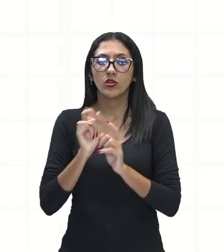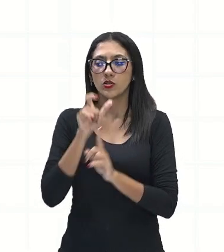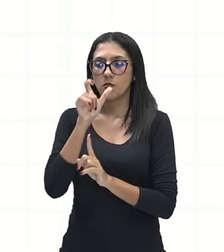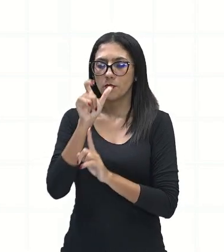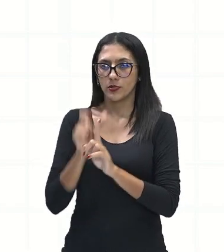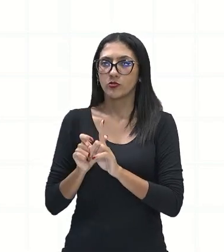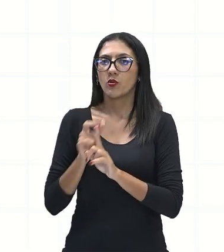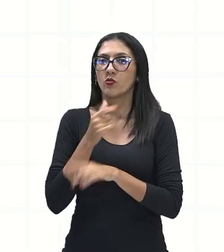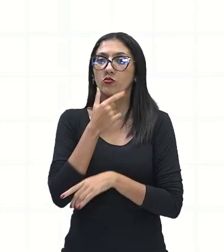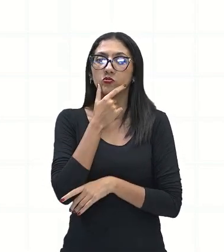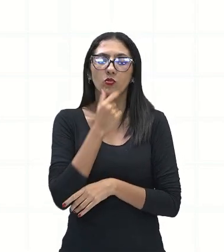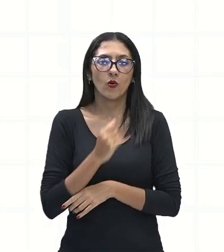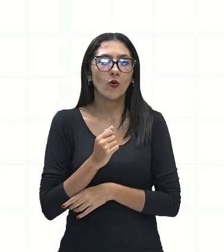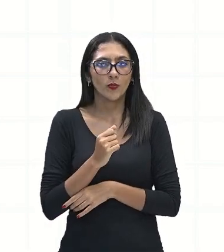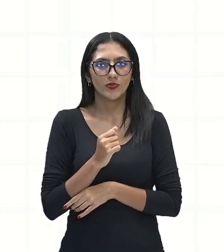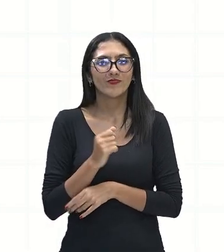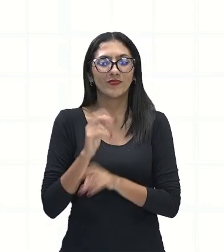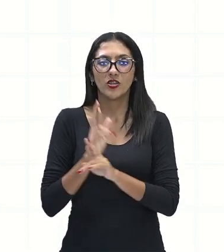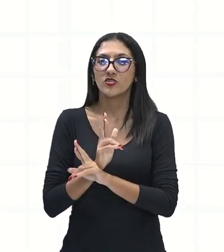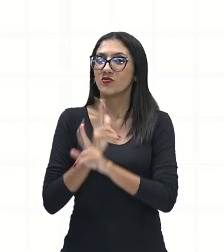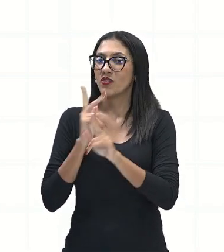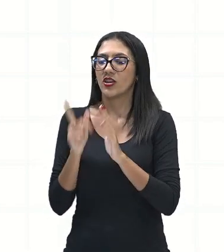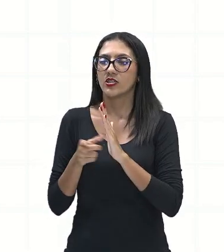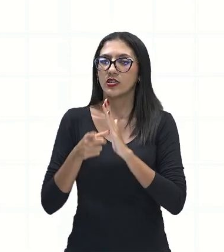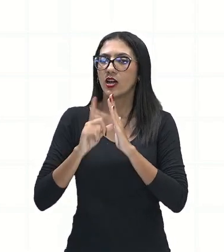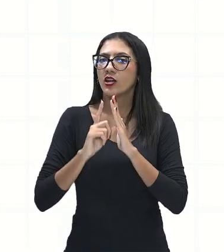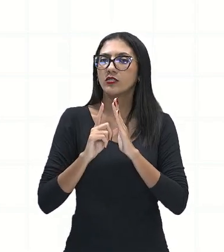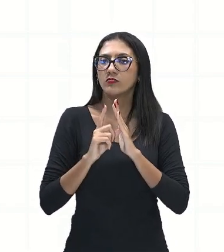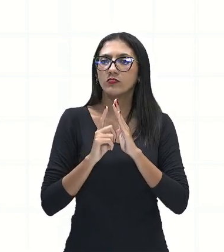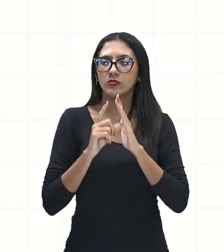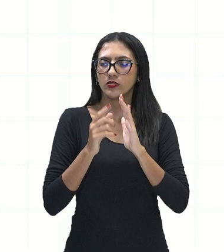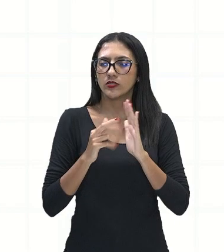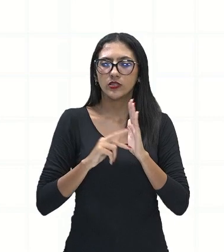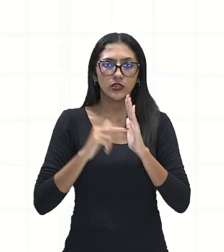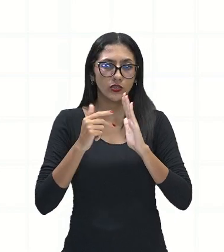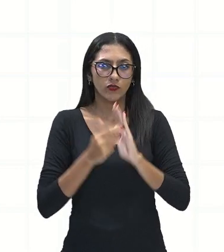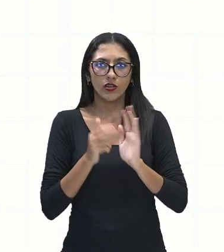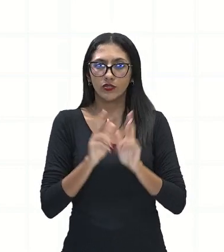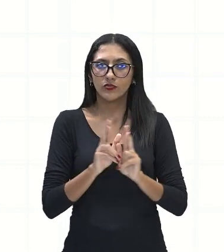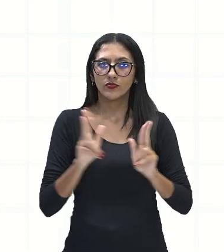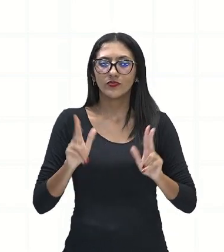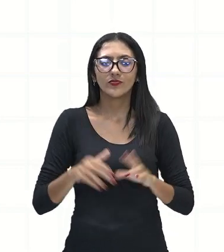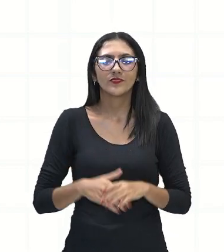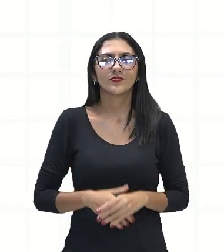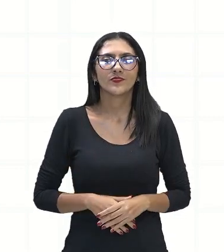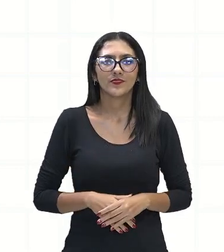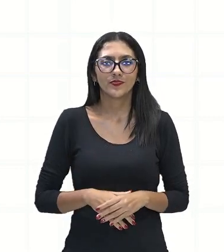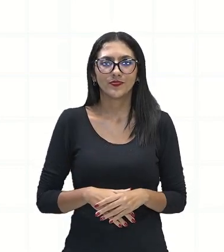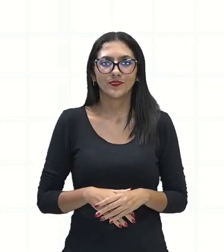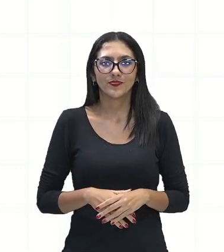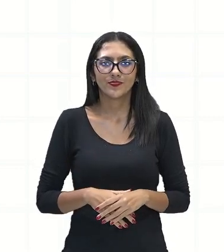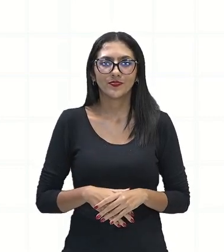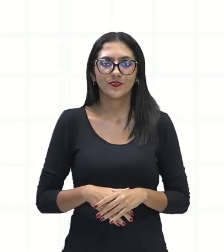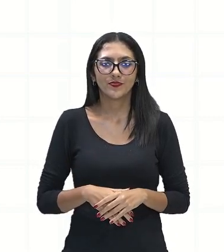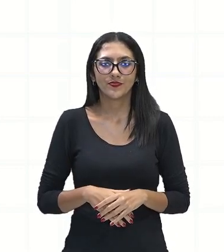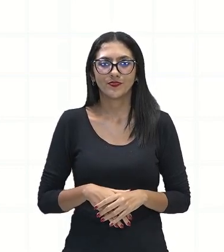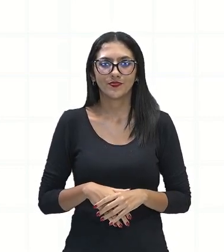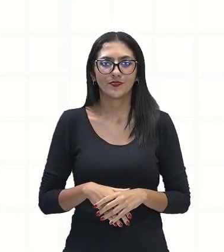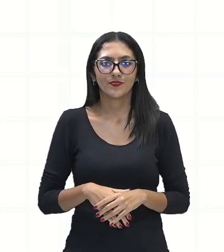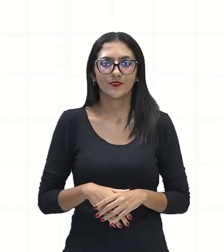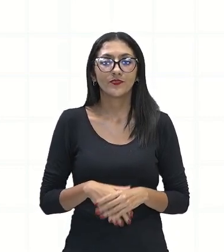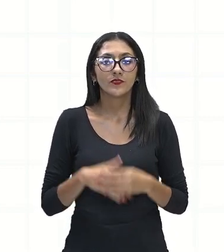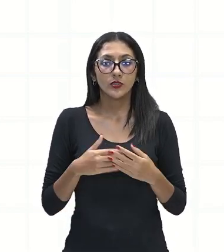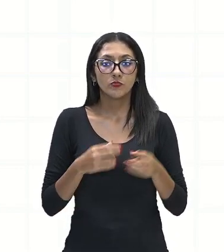ser um homem. Não mais com o sentido anterior que eu expliquei para vocês. Certo? Então, você está